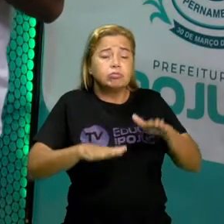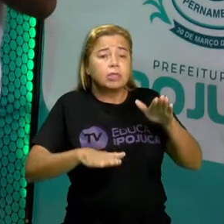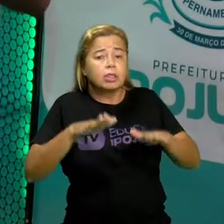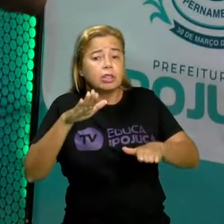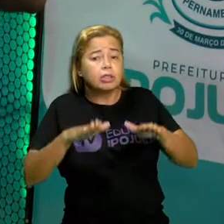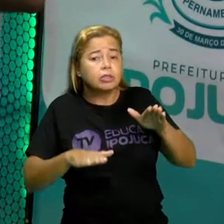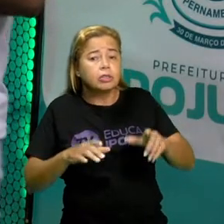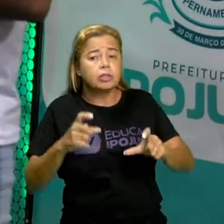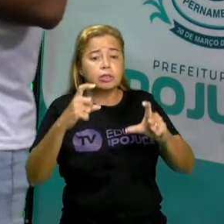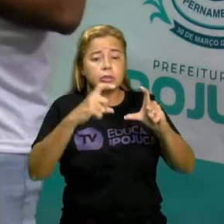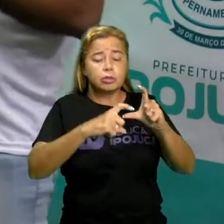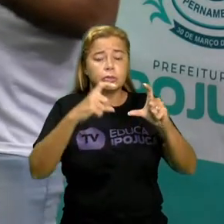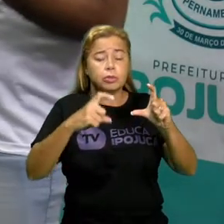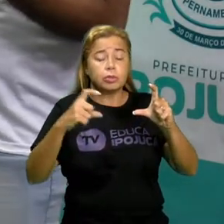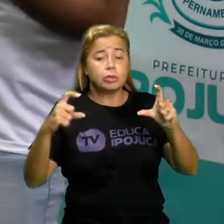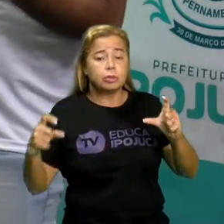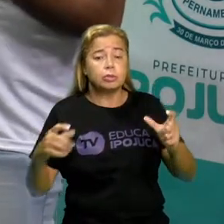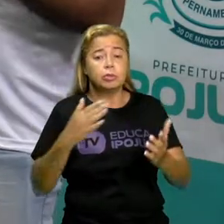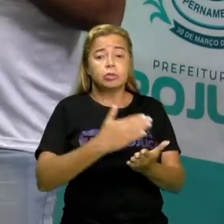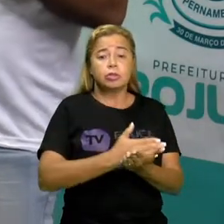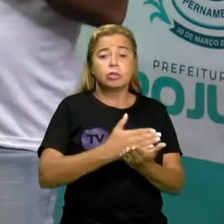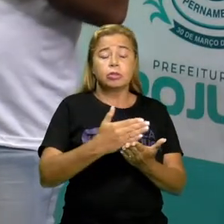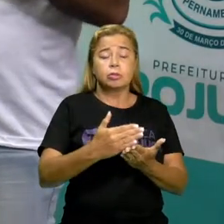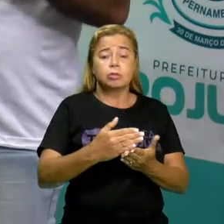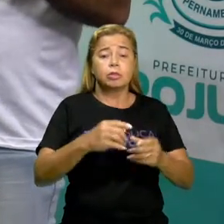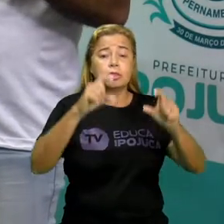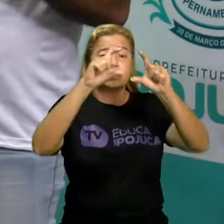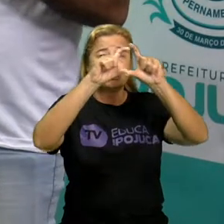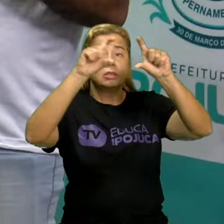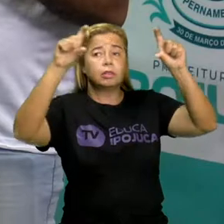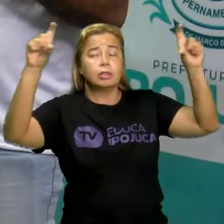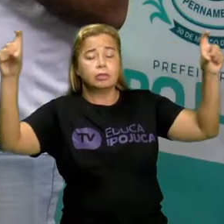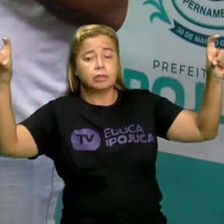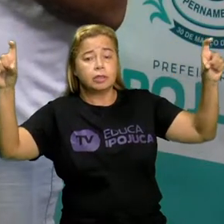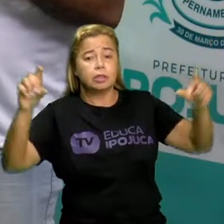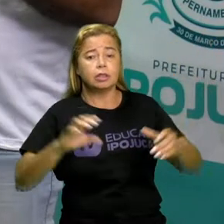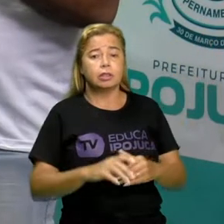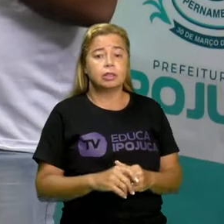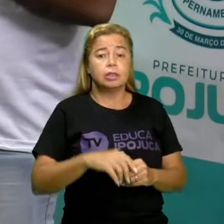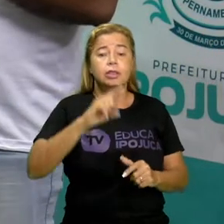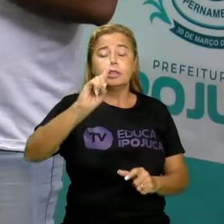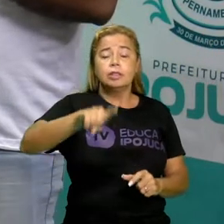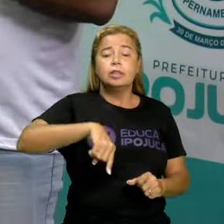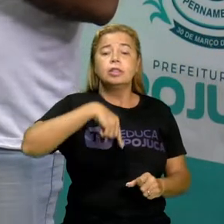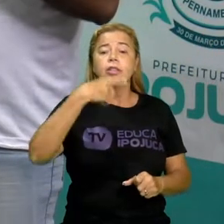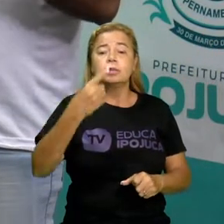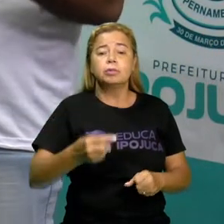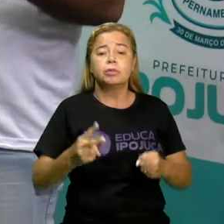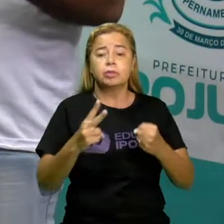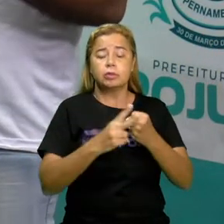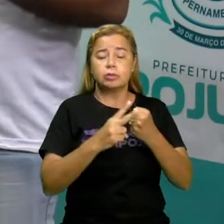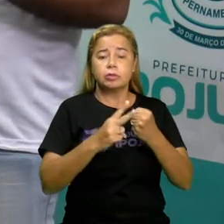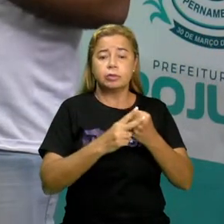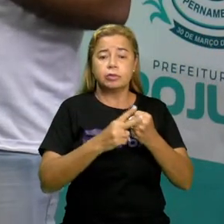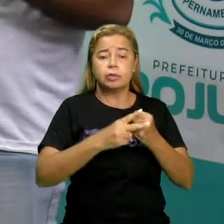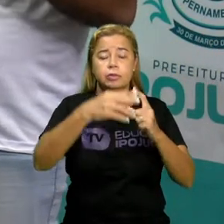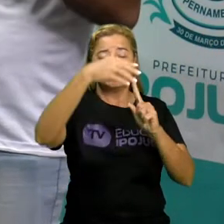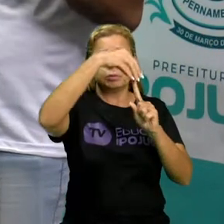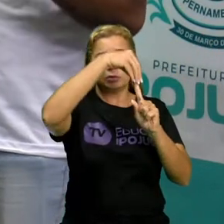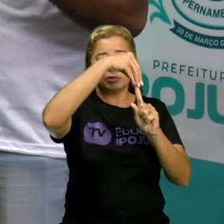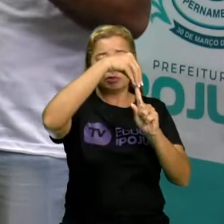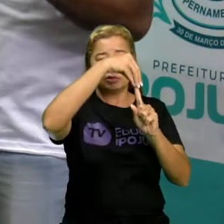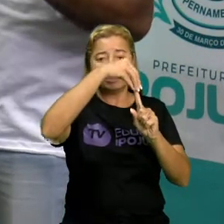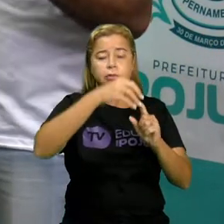esses pronomes vão vir no começo de frase, e logo depois dele vai vir o verbo principal da oração.